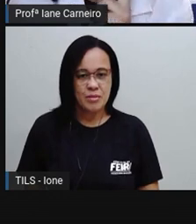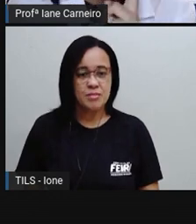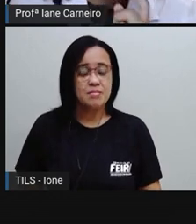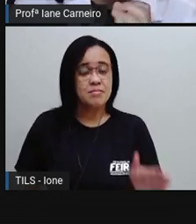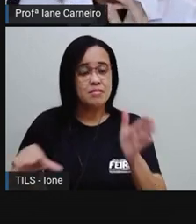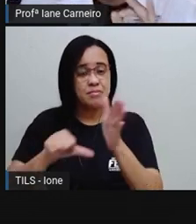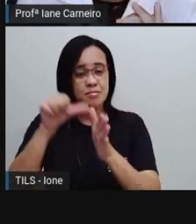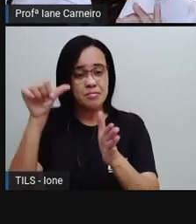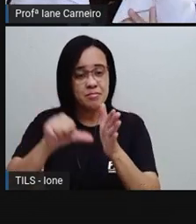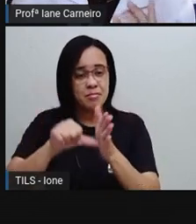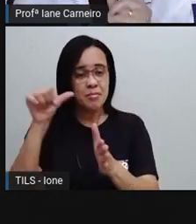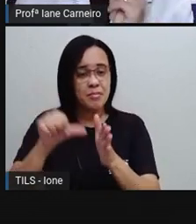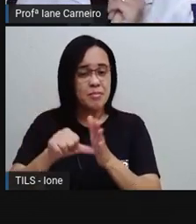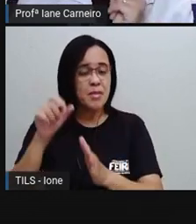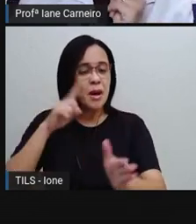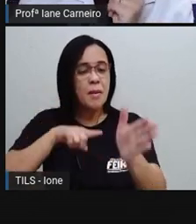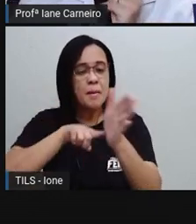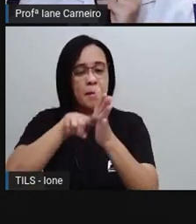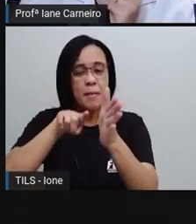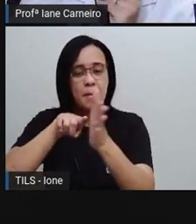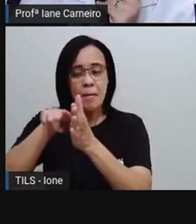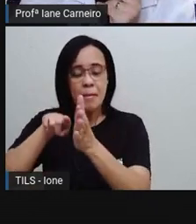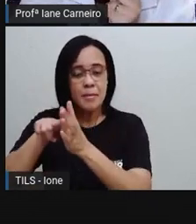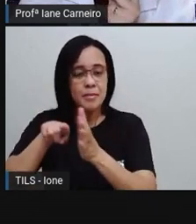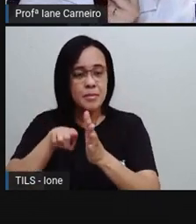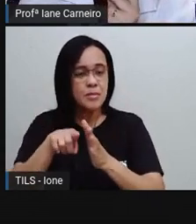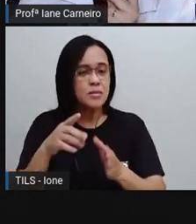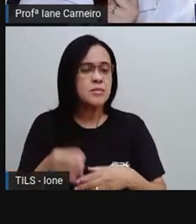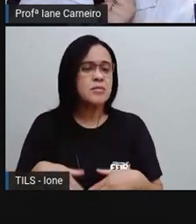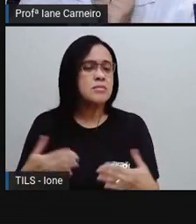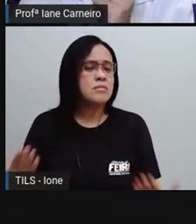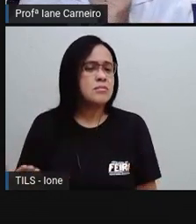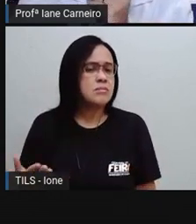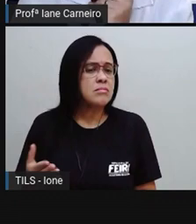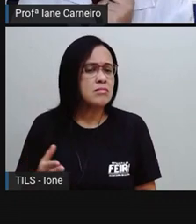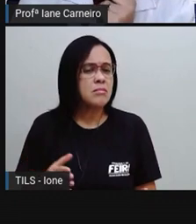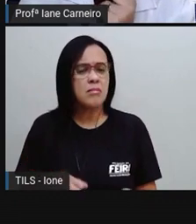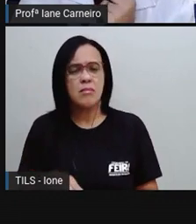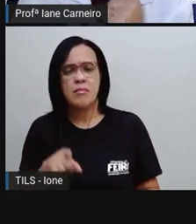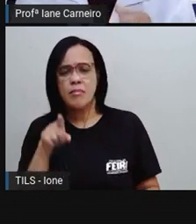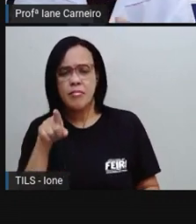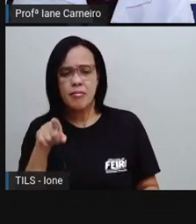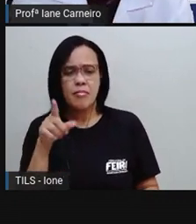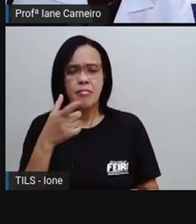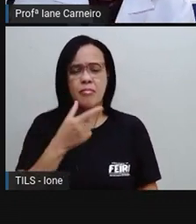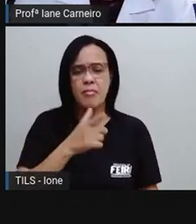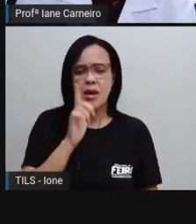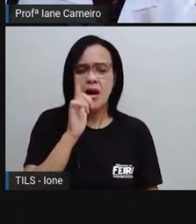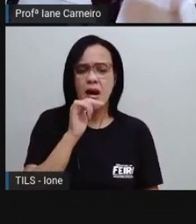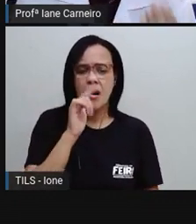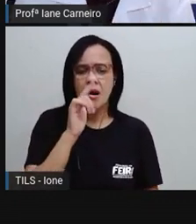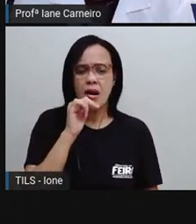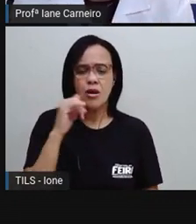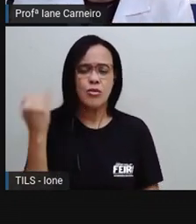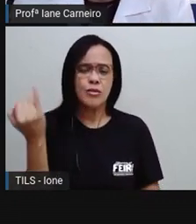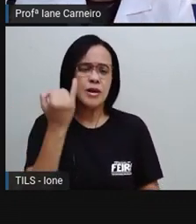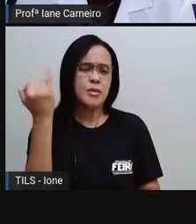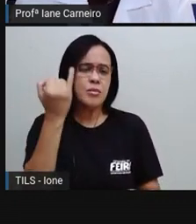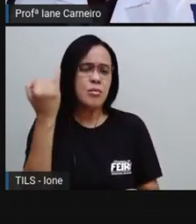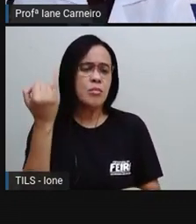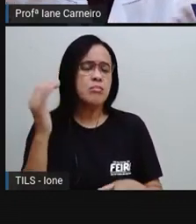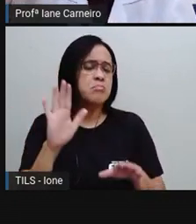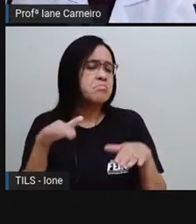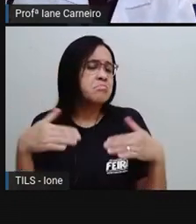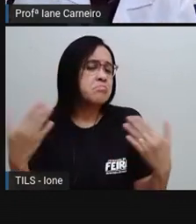Primeiro, quero perguntar a vocês uma coisa, ó. Qual é a importância da água para o nosso corpo? Vocês já pensaram nisso?